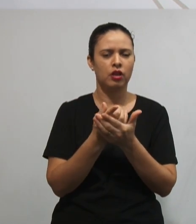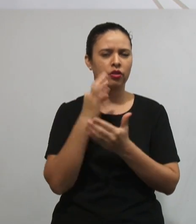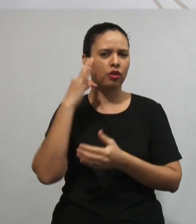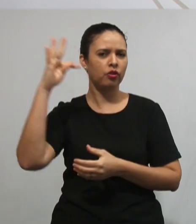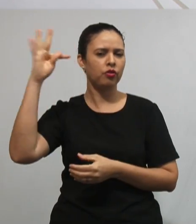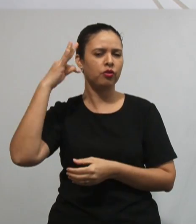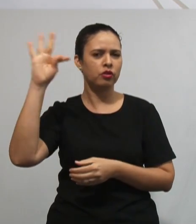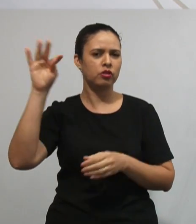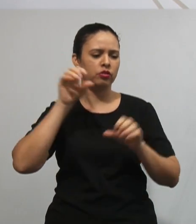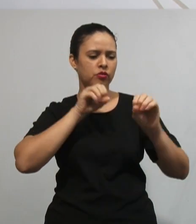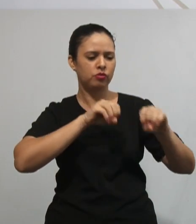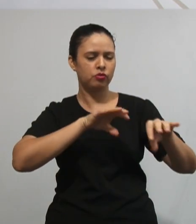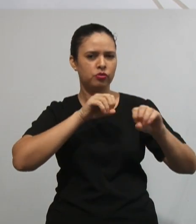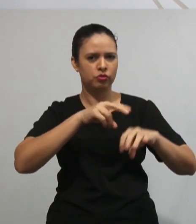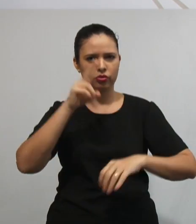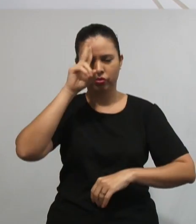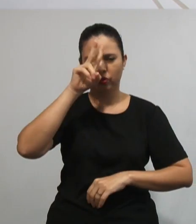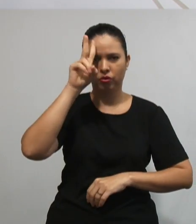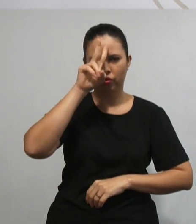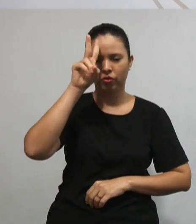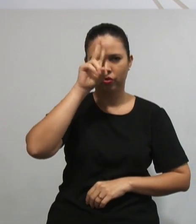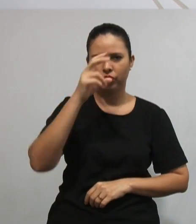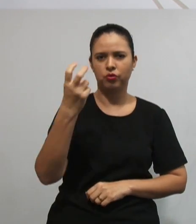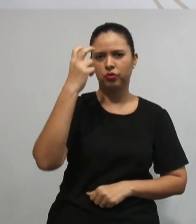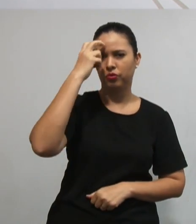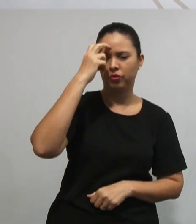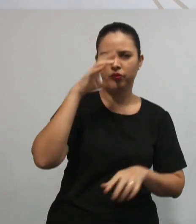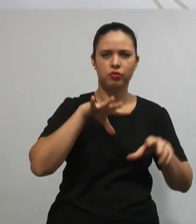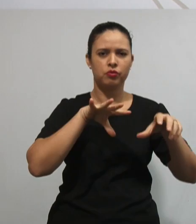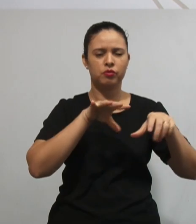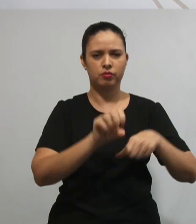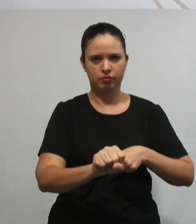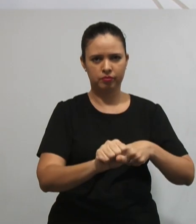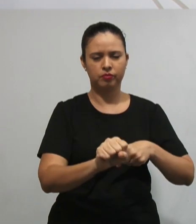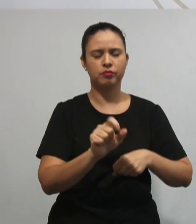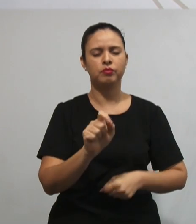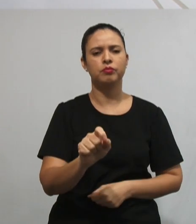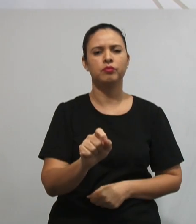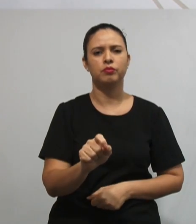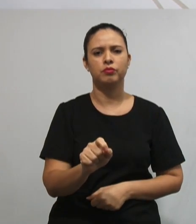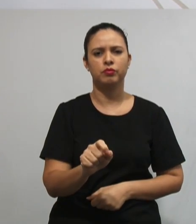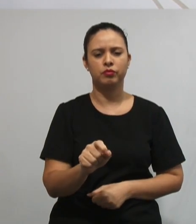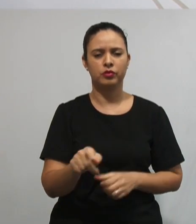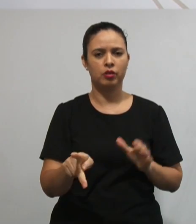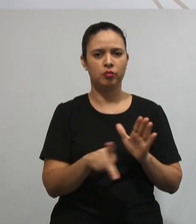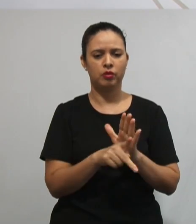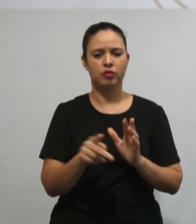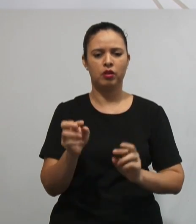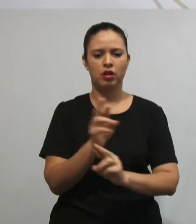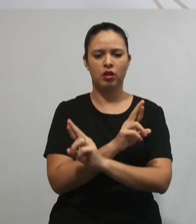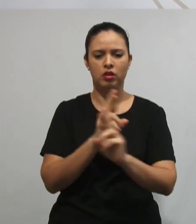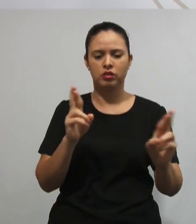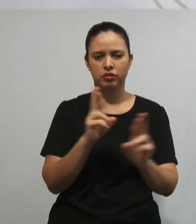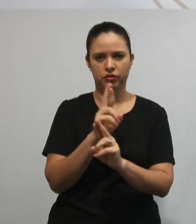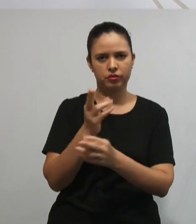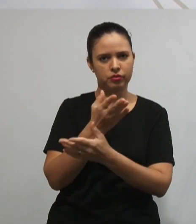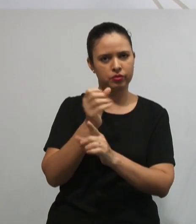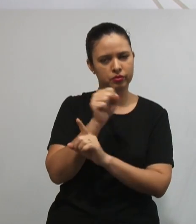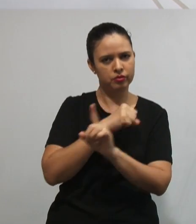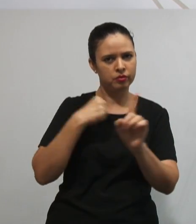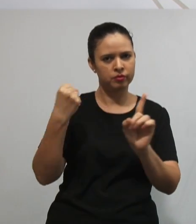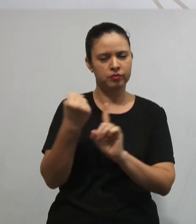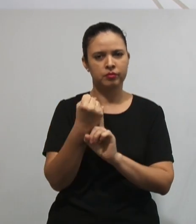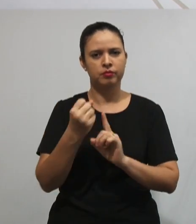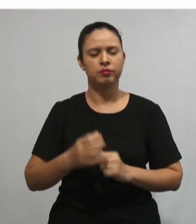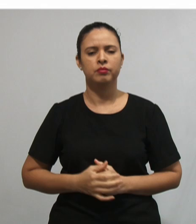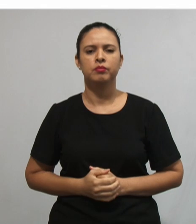compreende o homem como sujeito histórico, cultural, formado pelas relações sociais. Frenet também compreendia o homem